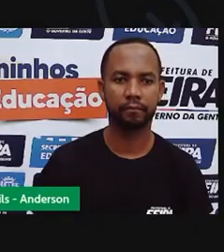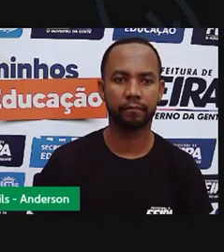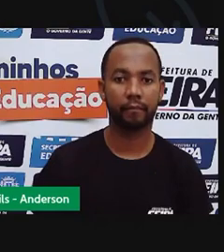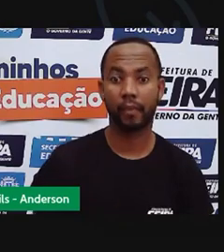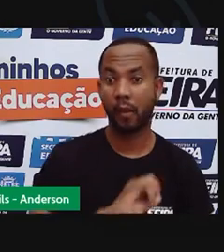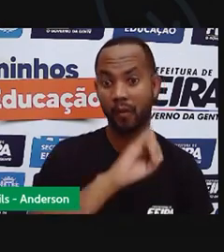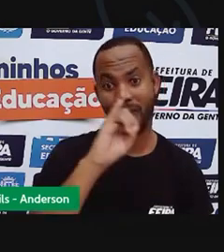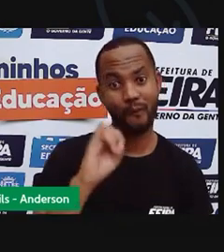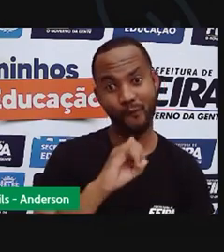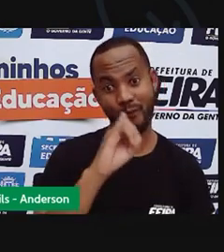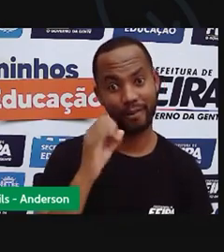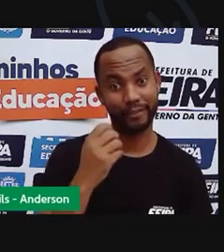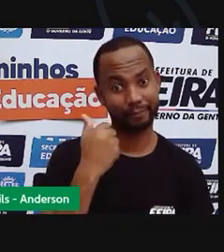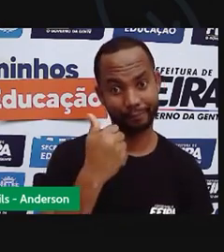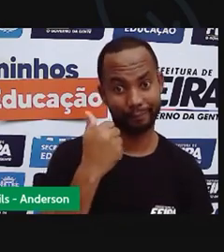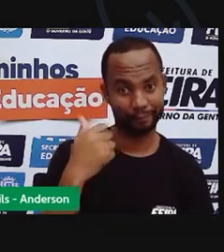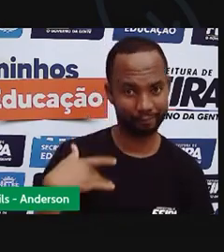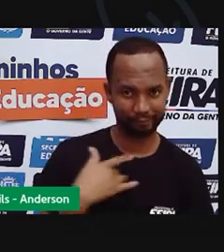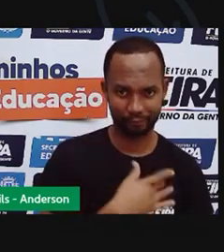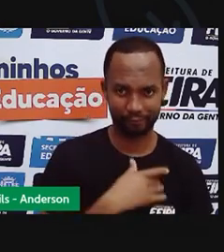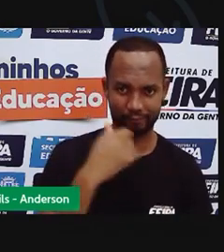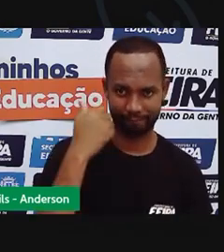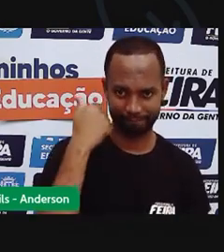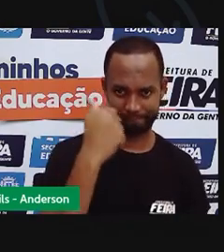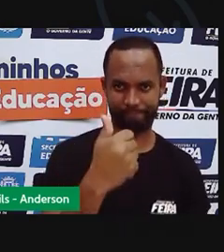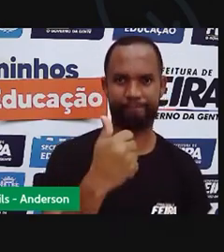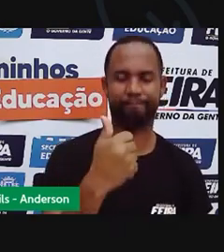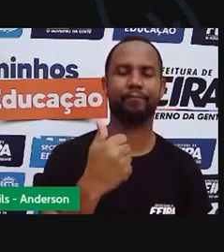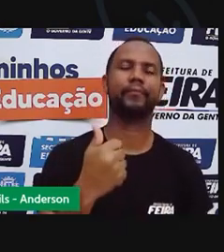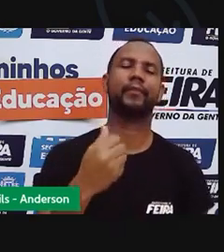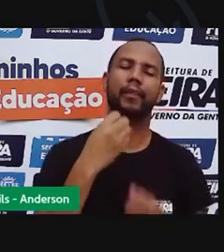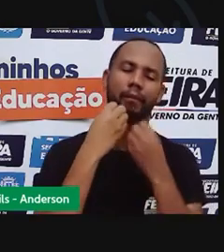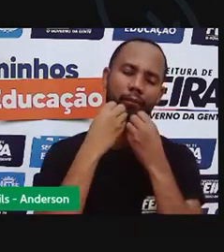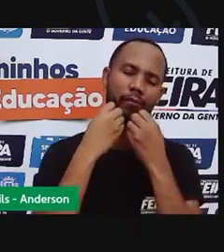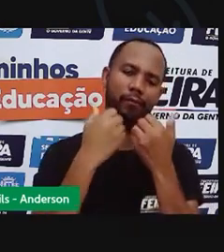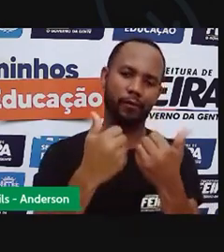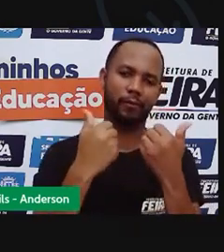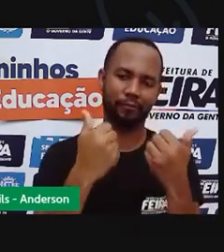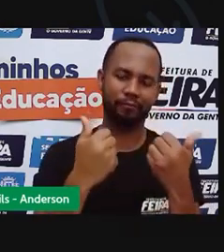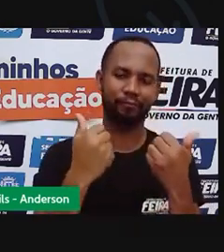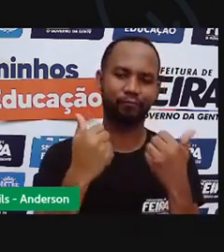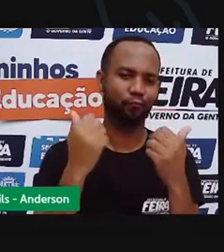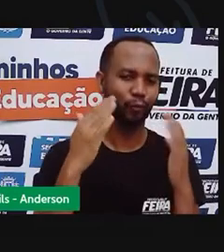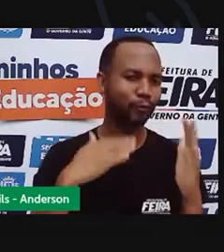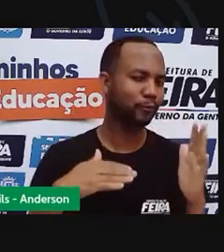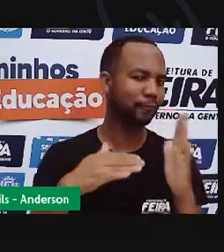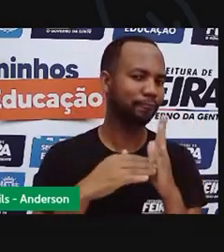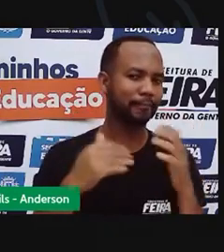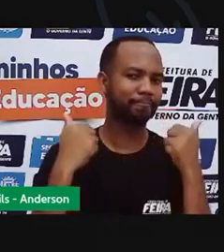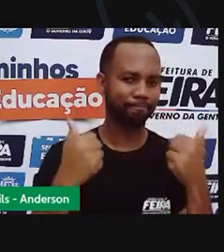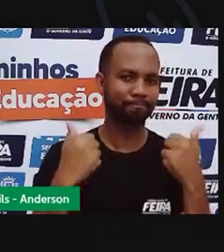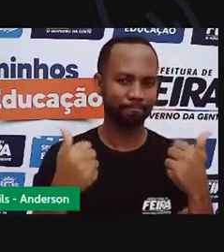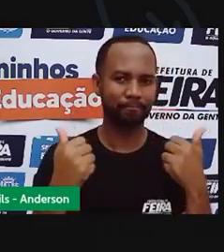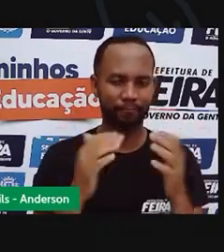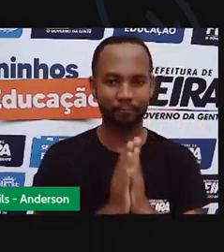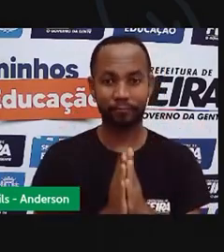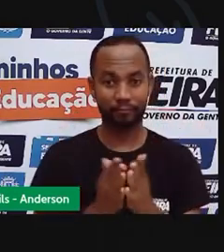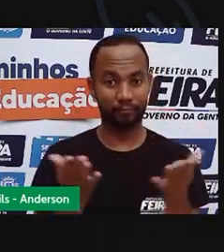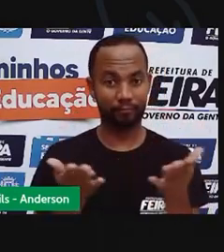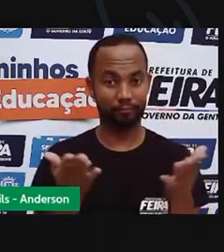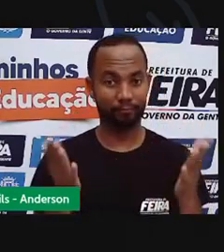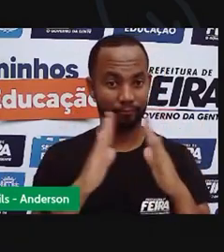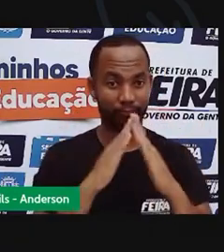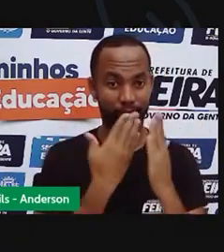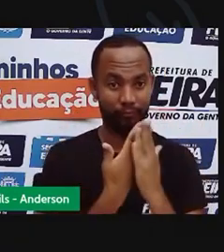Olá, turma! Tudo bem com vocês? Isso! Muito bom saber que todos estão muito bem. Vamos lá para a nossa aula?